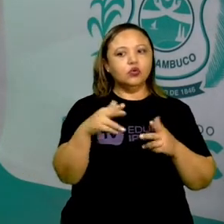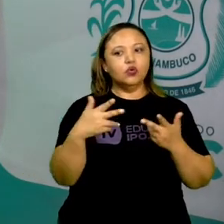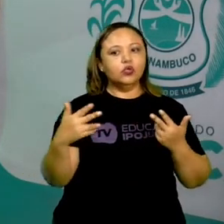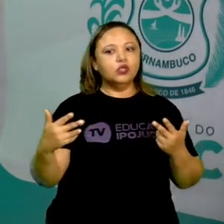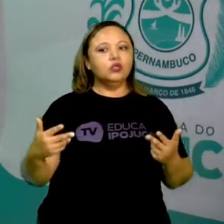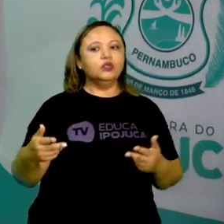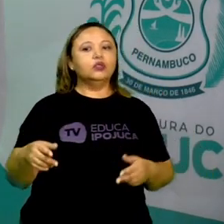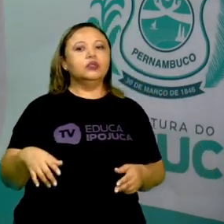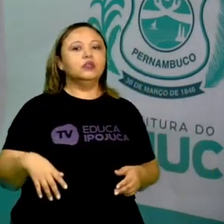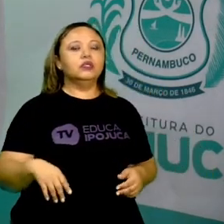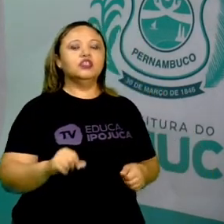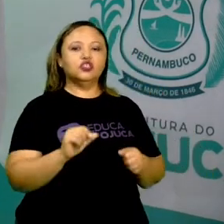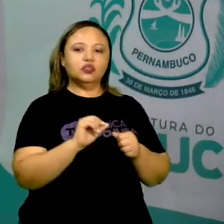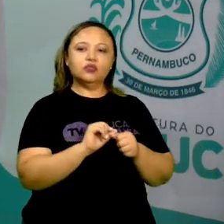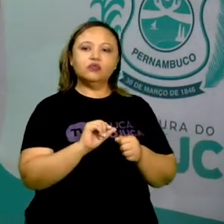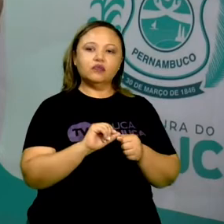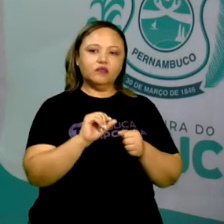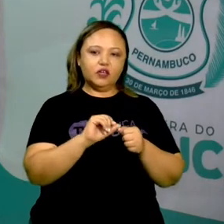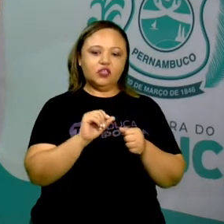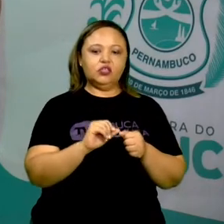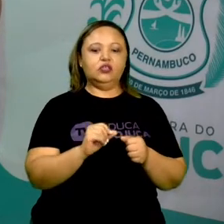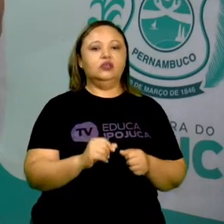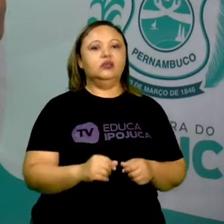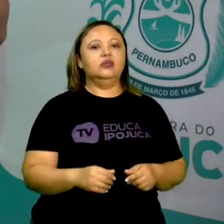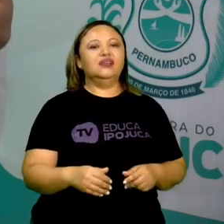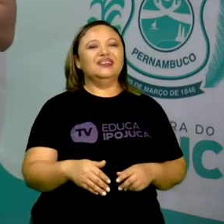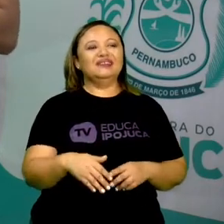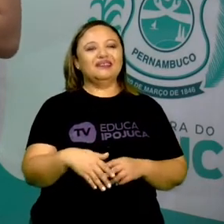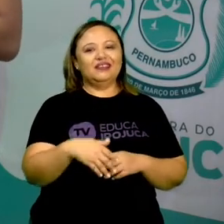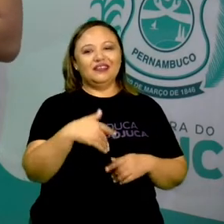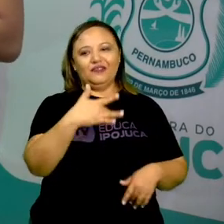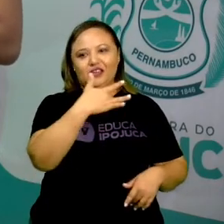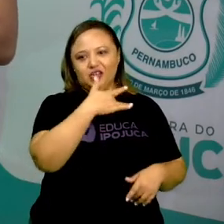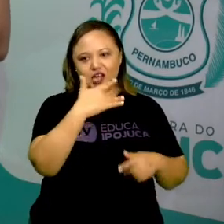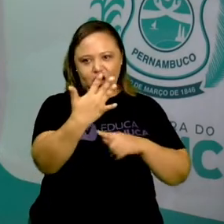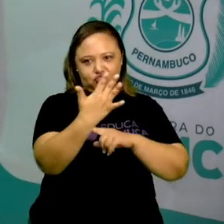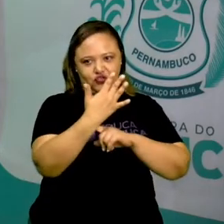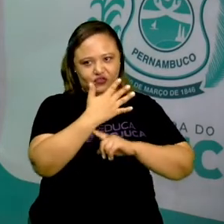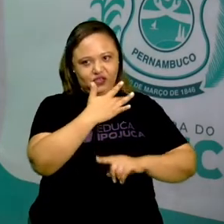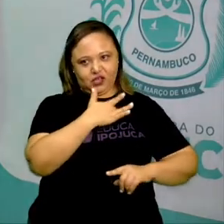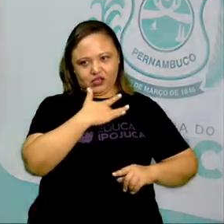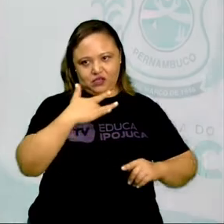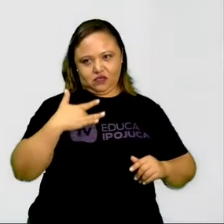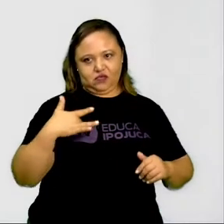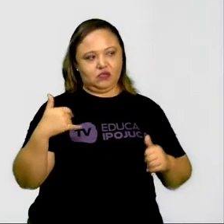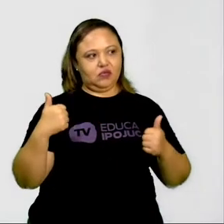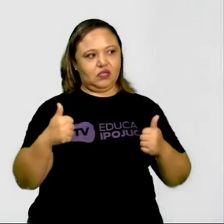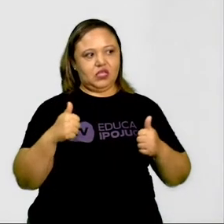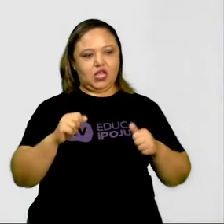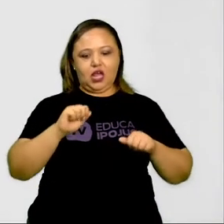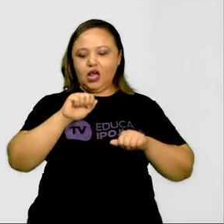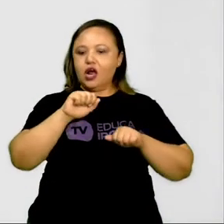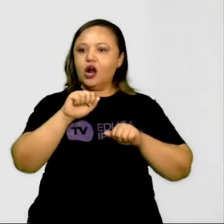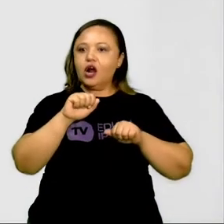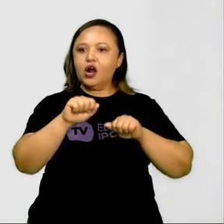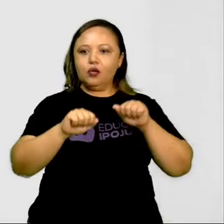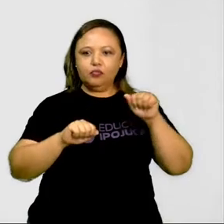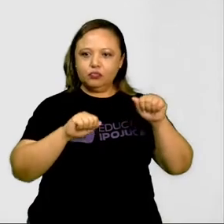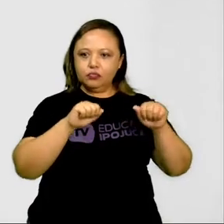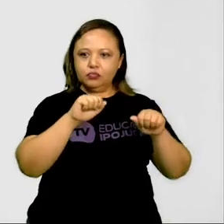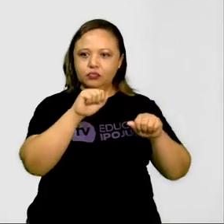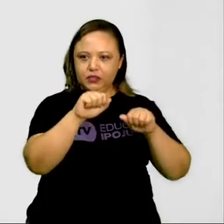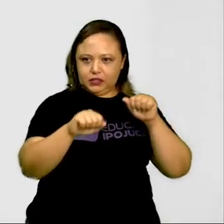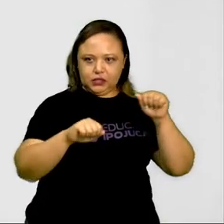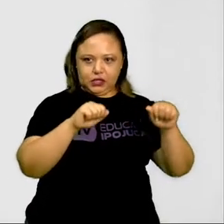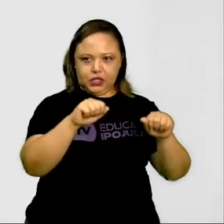outras que também a gente vai fazer que podem contribuir para a nossa saúde, como, por exemplo, andar de bicicleta, fazer